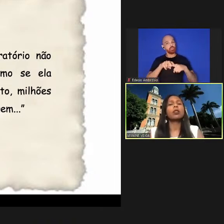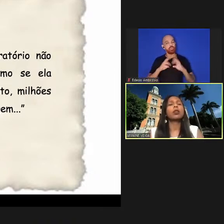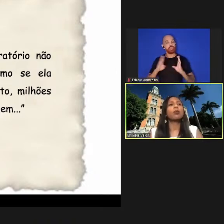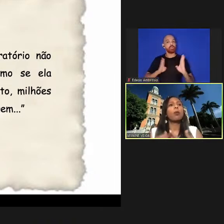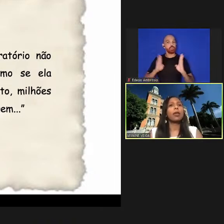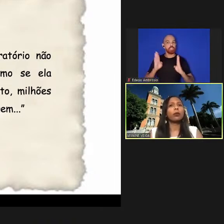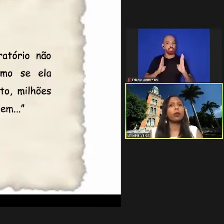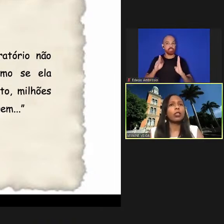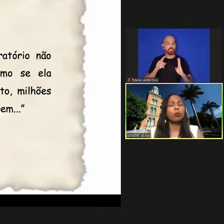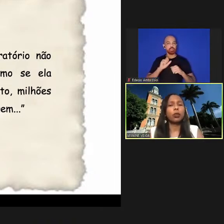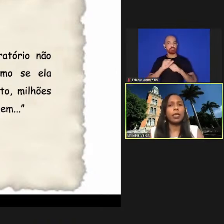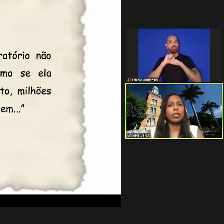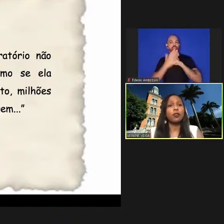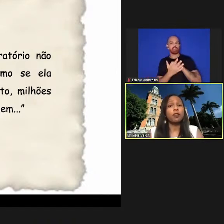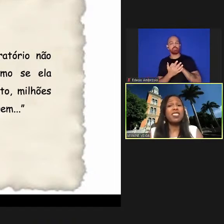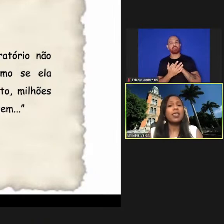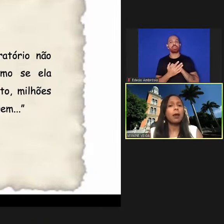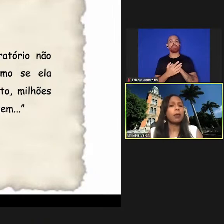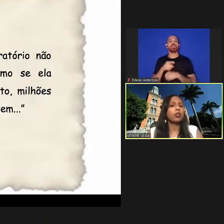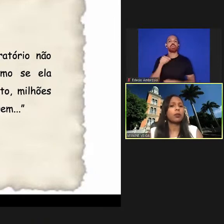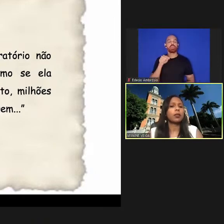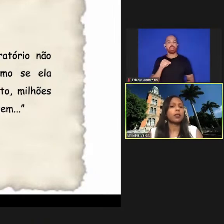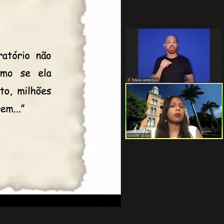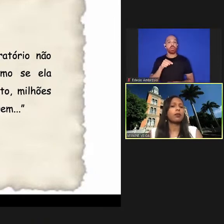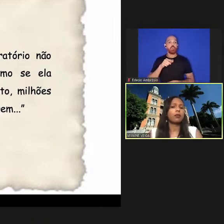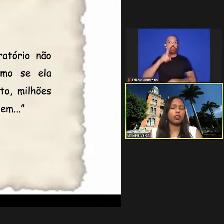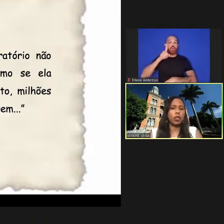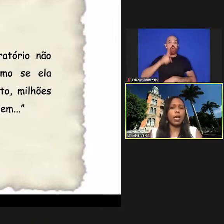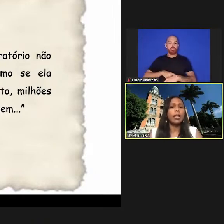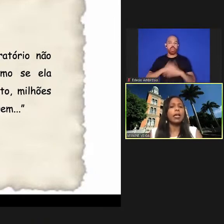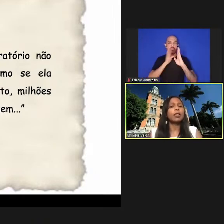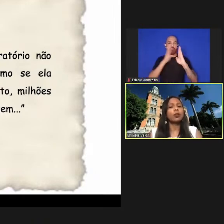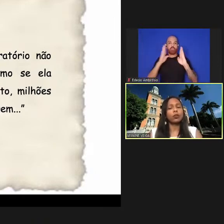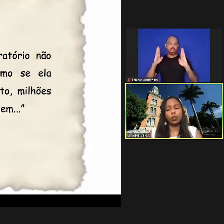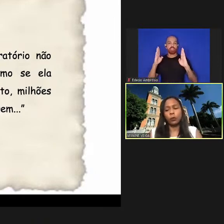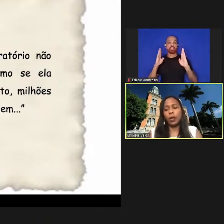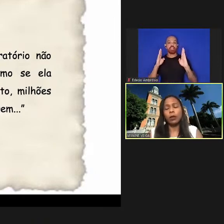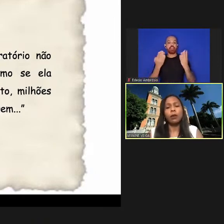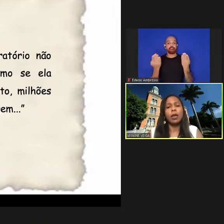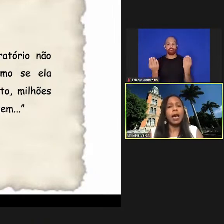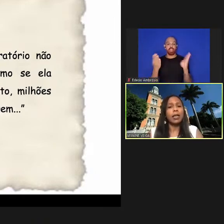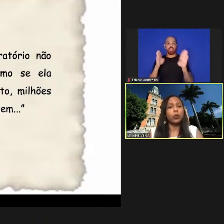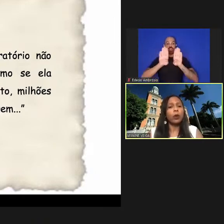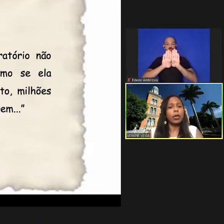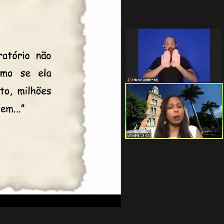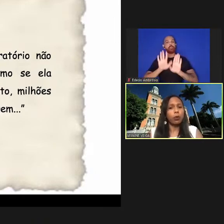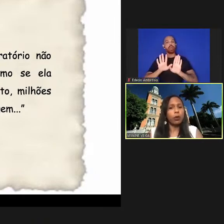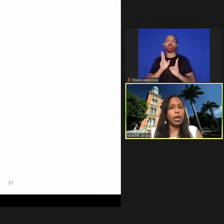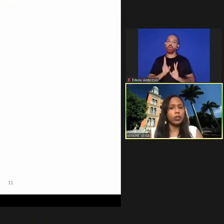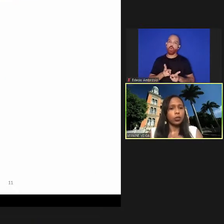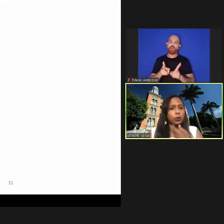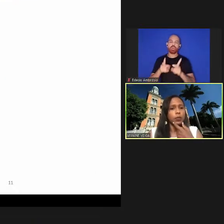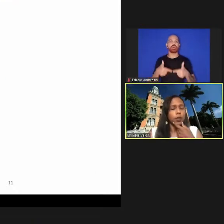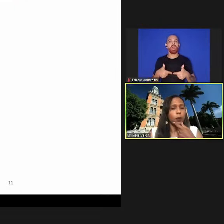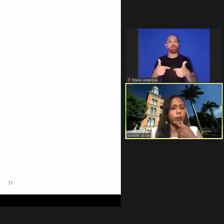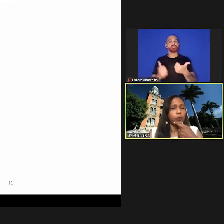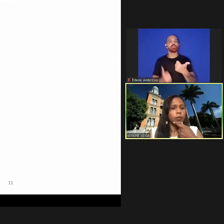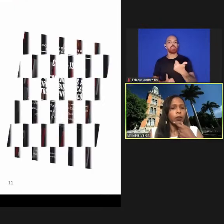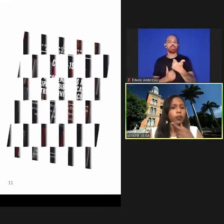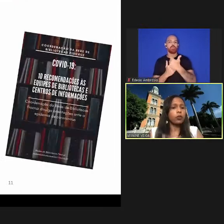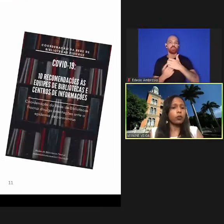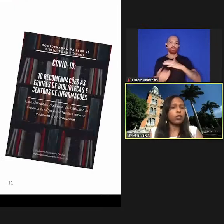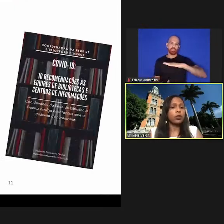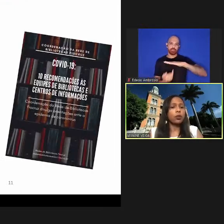por isso que o momento em que as bibliotecas fisicamente precisaram se fechar elas continuaram a atuar e apoiar a instituição